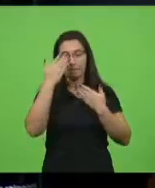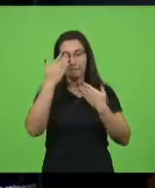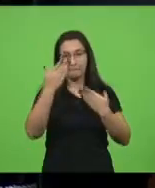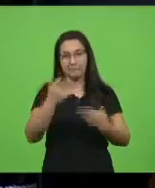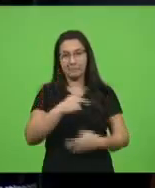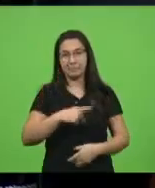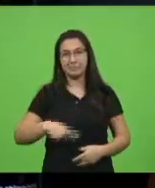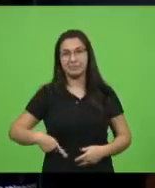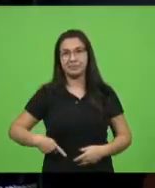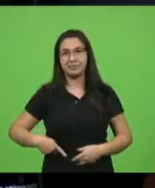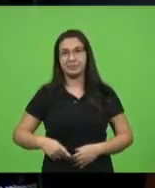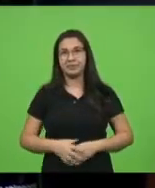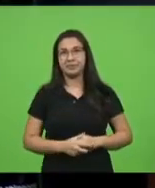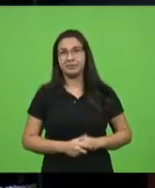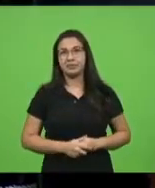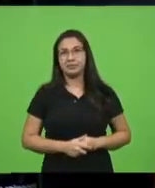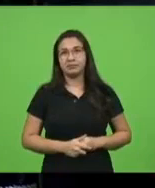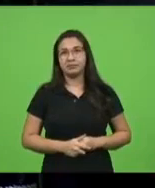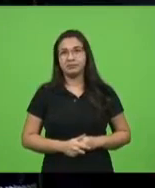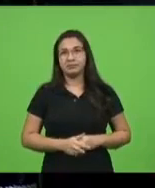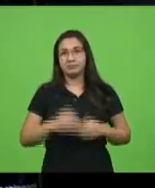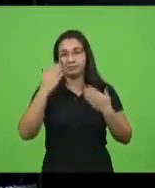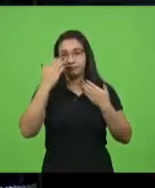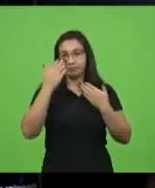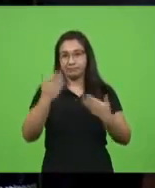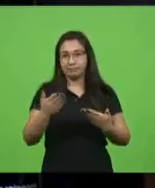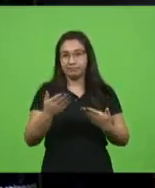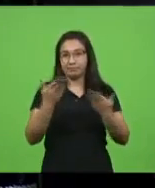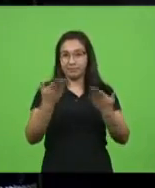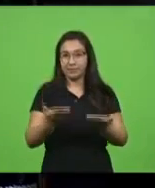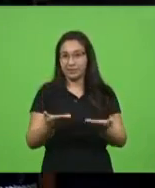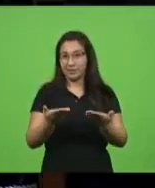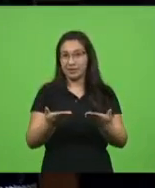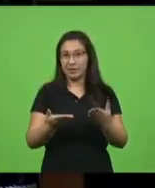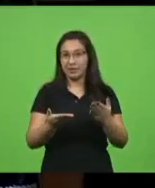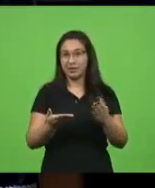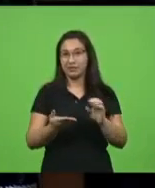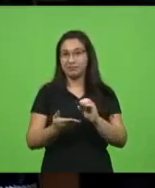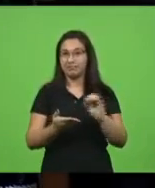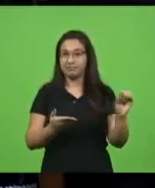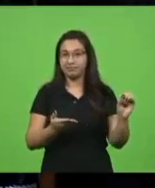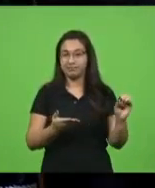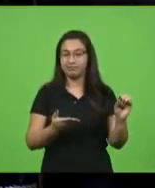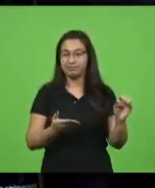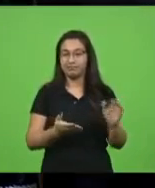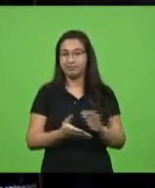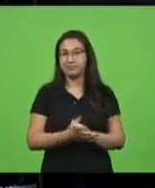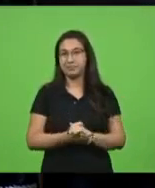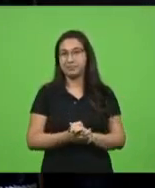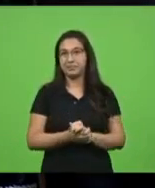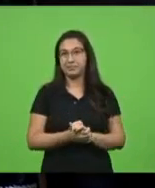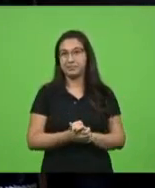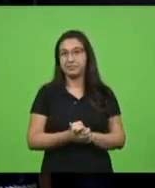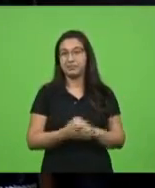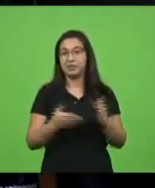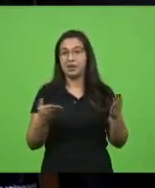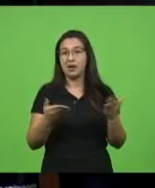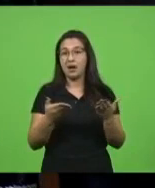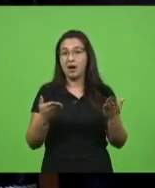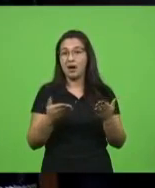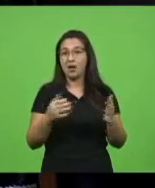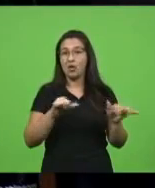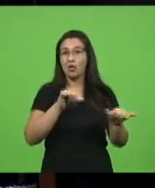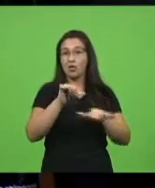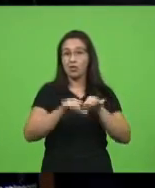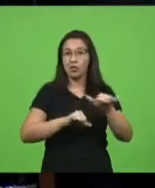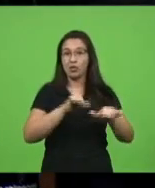Muito obrigado, deputado Padre Pedro, que fala do extremo oeste. E agora a gente vai descer um pouco do extremo oeste